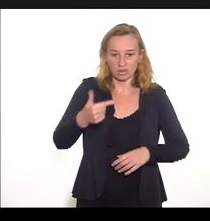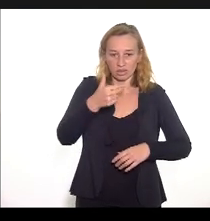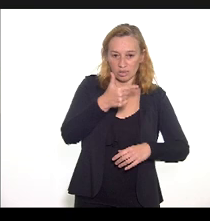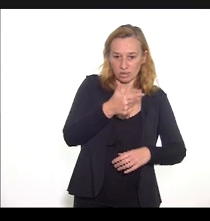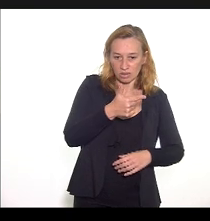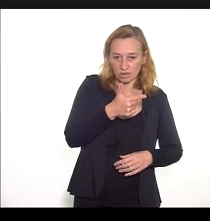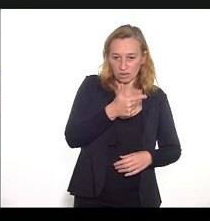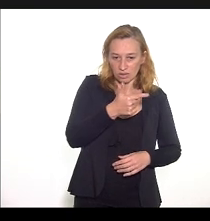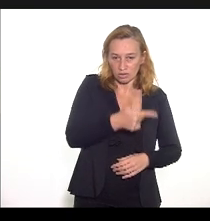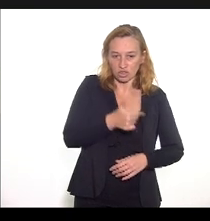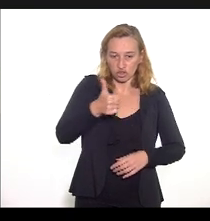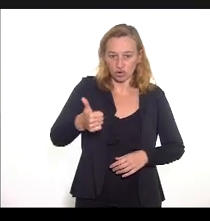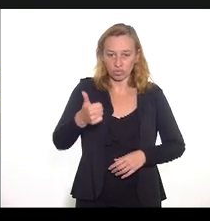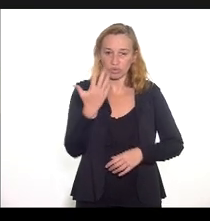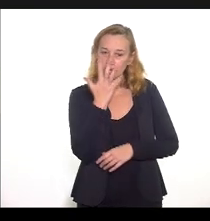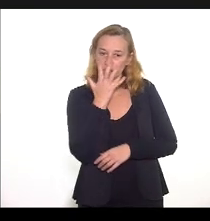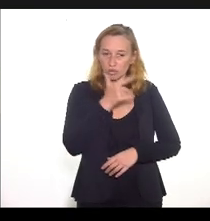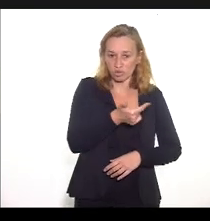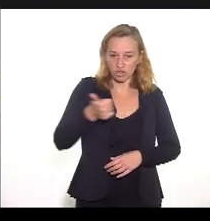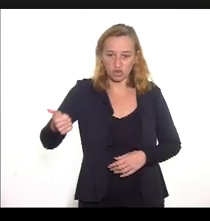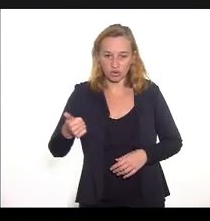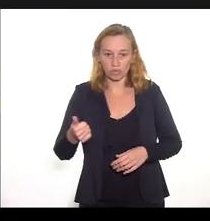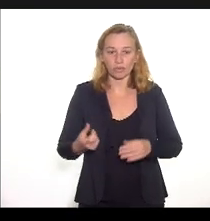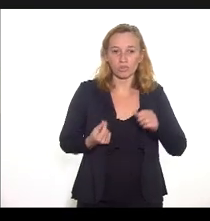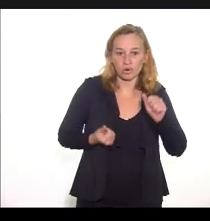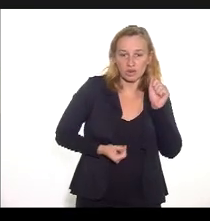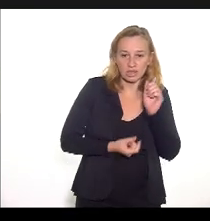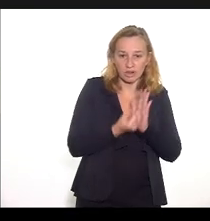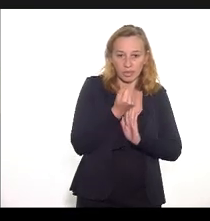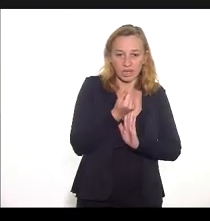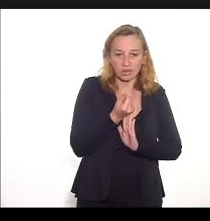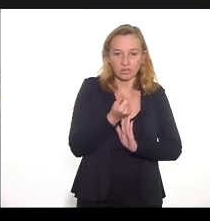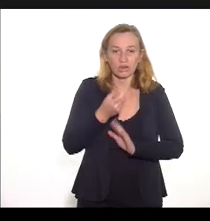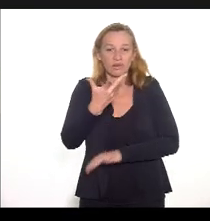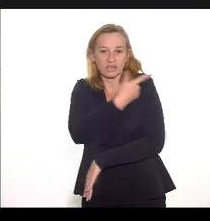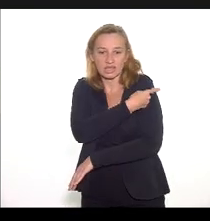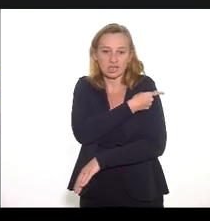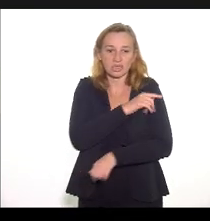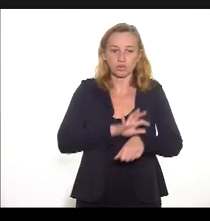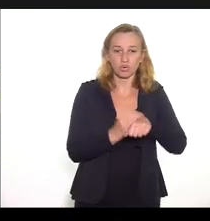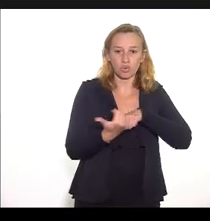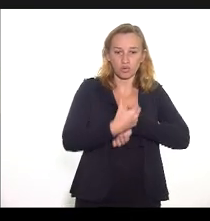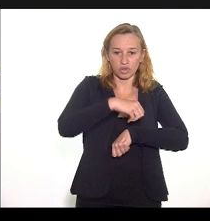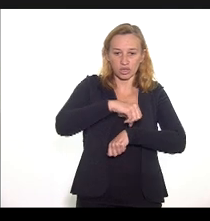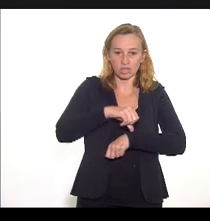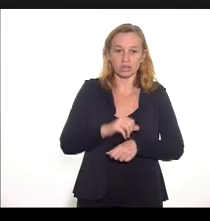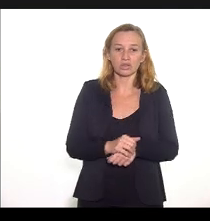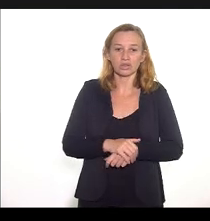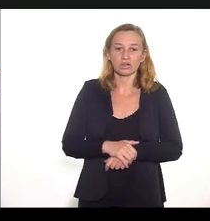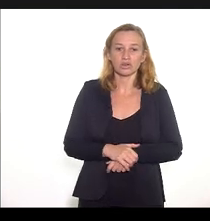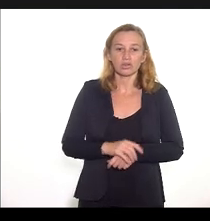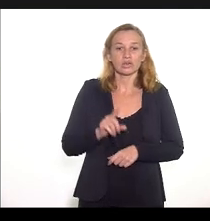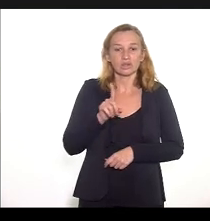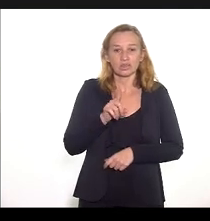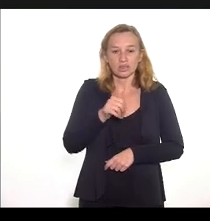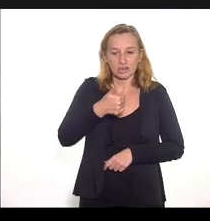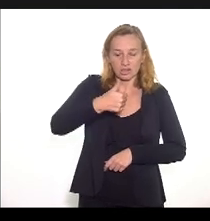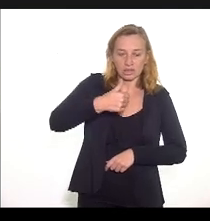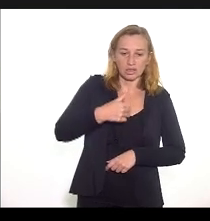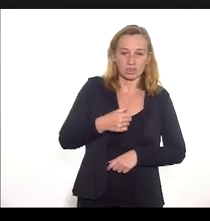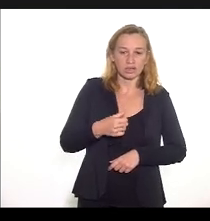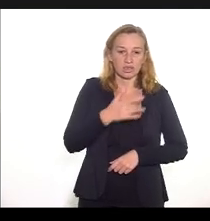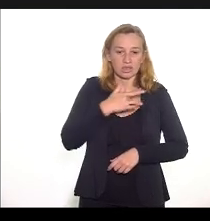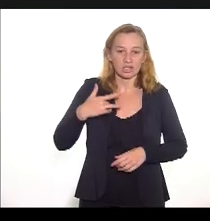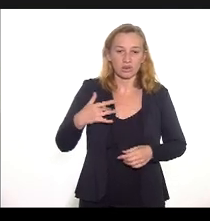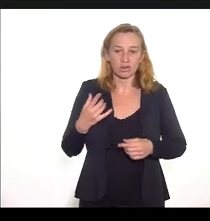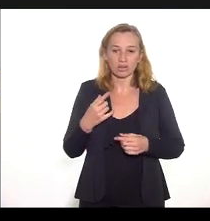2021. Lançamento do portal vacinação covid-19.saúde